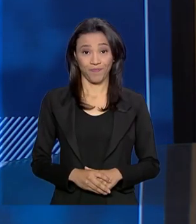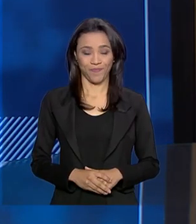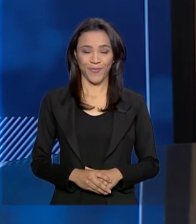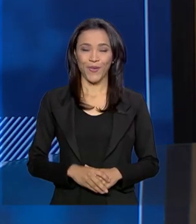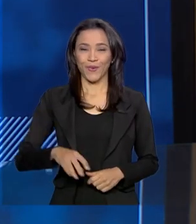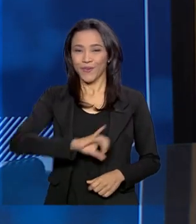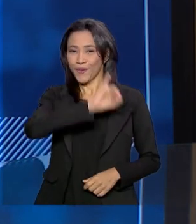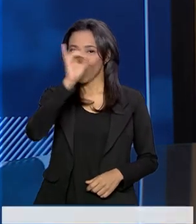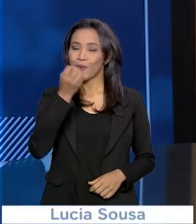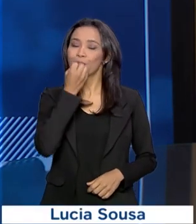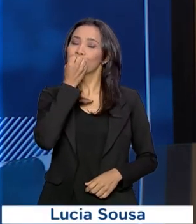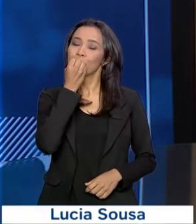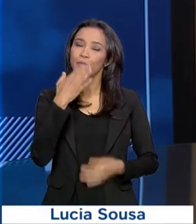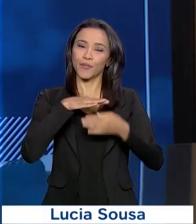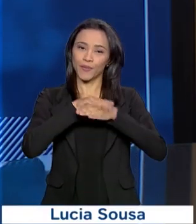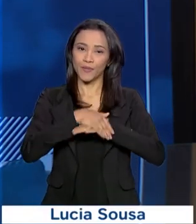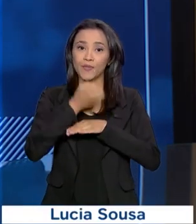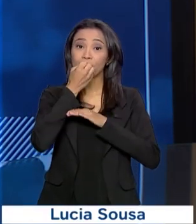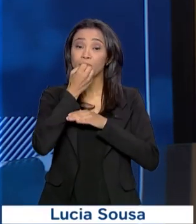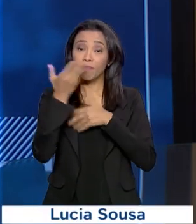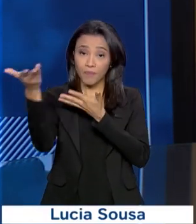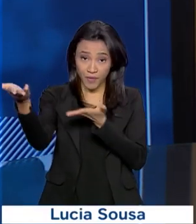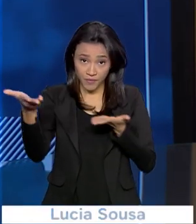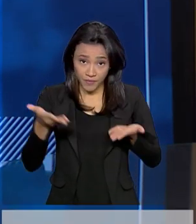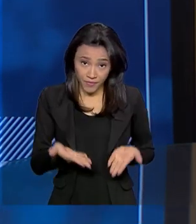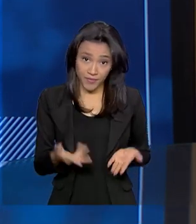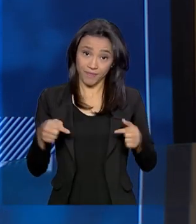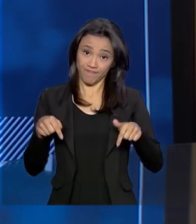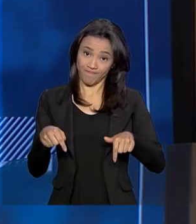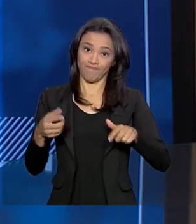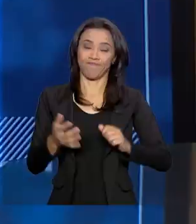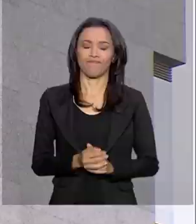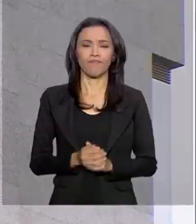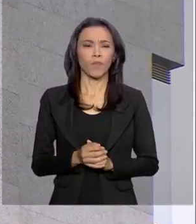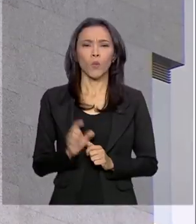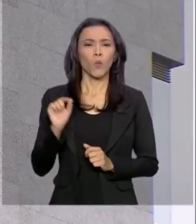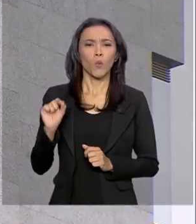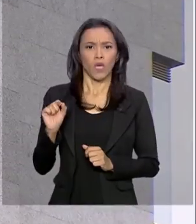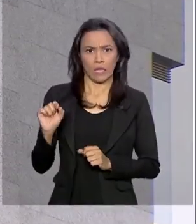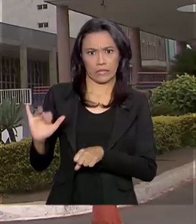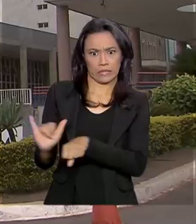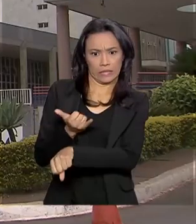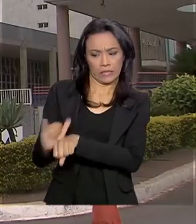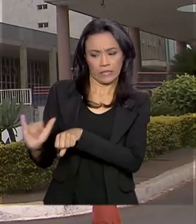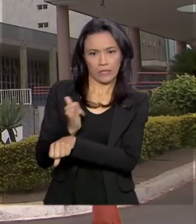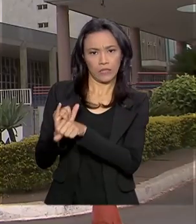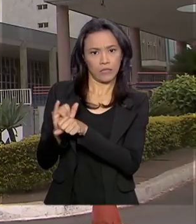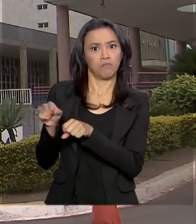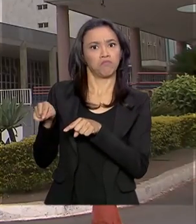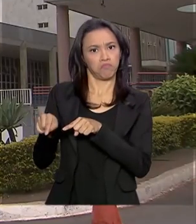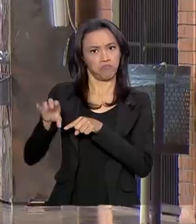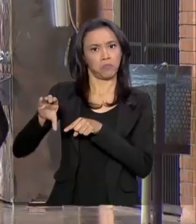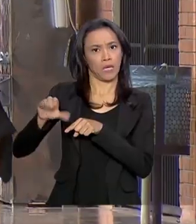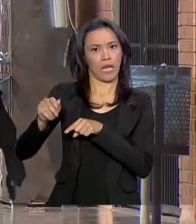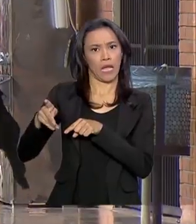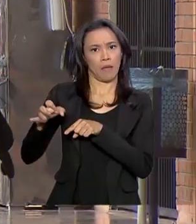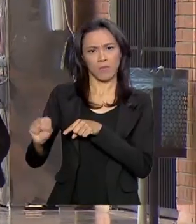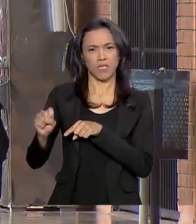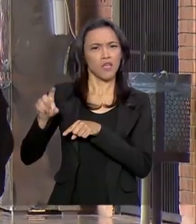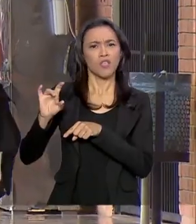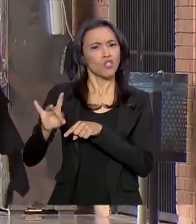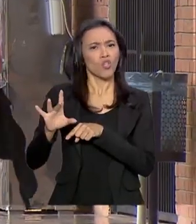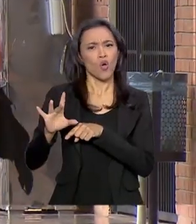Olá, boa noite e seja bem-vindo ao Brasil em Pauta, um órgão estratégico, não só para a educação, mas para o